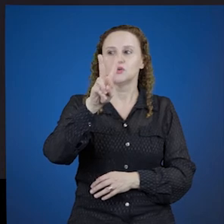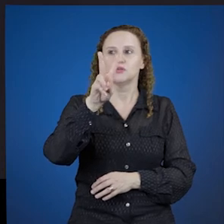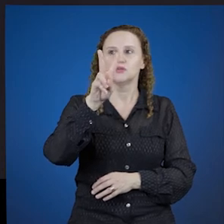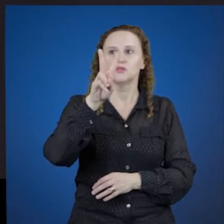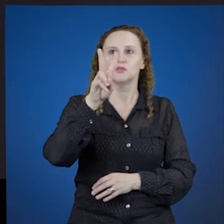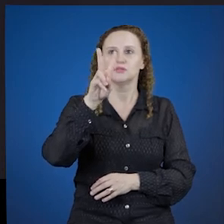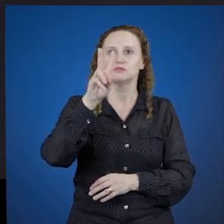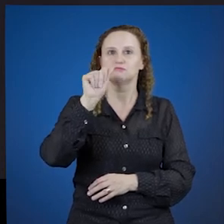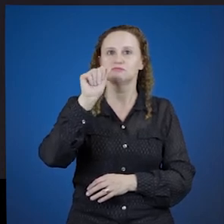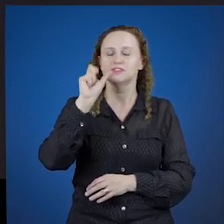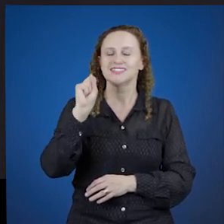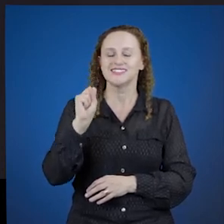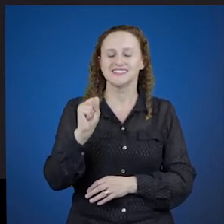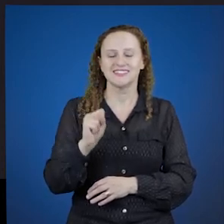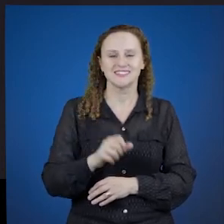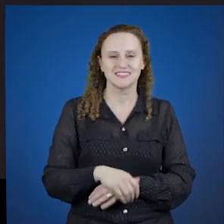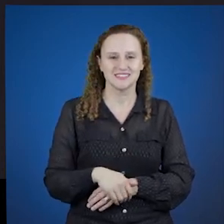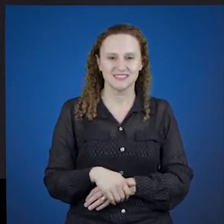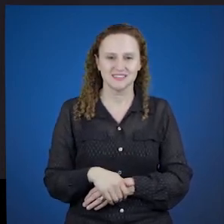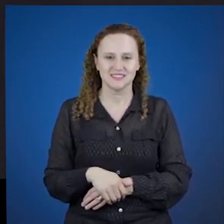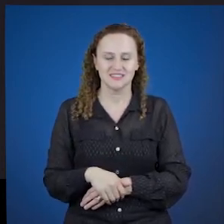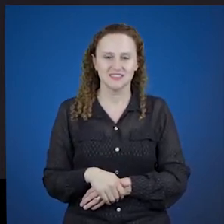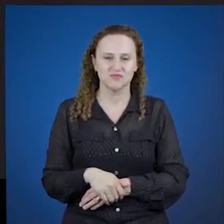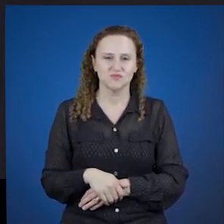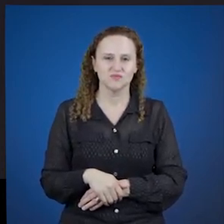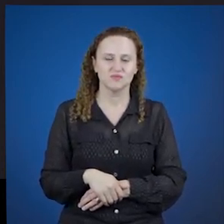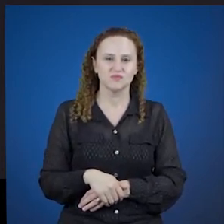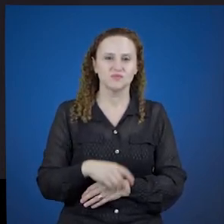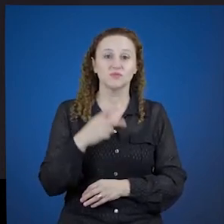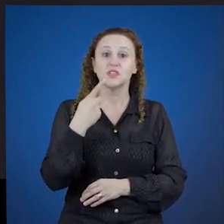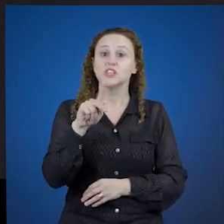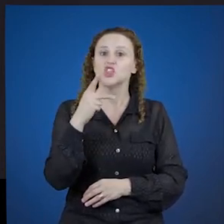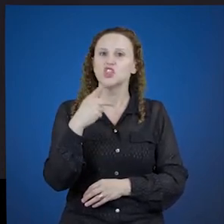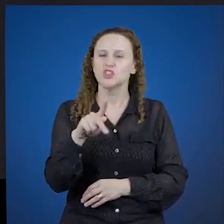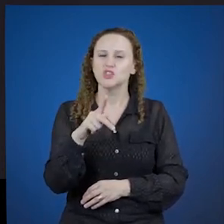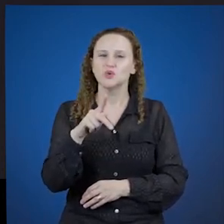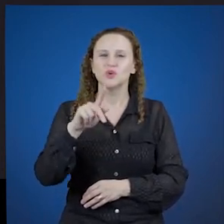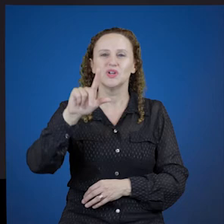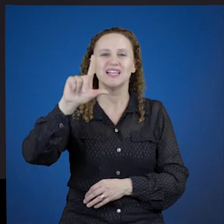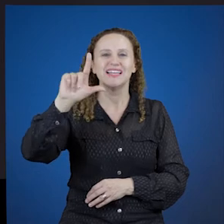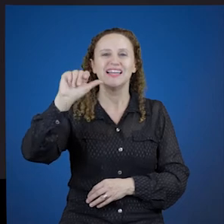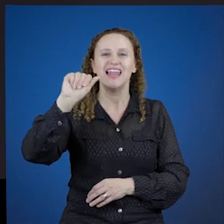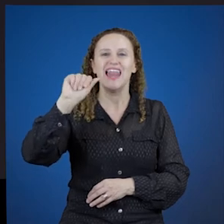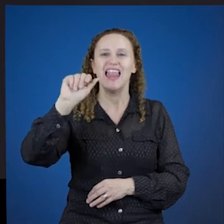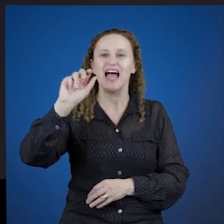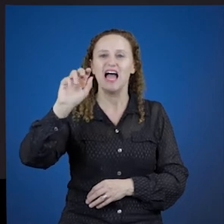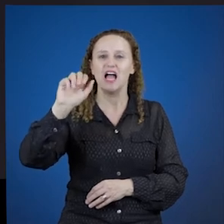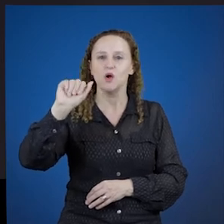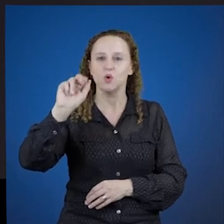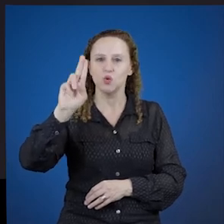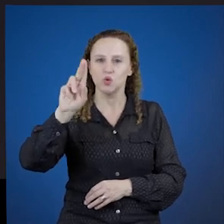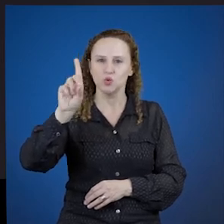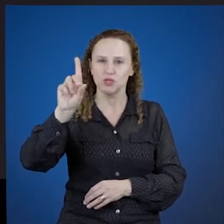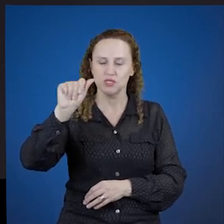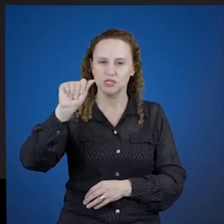Eu estou em latim, fazendo confusão aí com o português. Tu laudas.